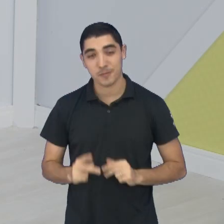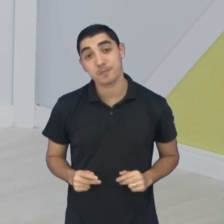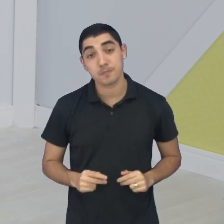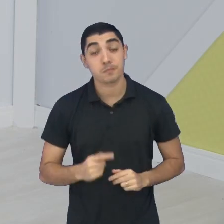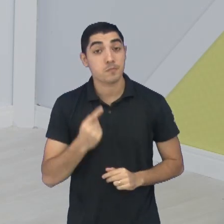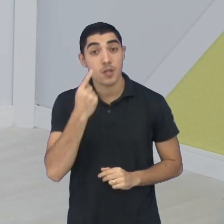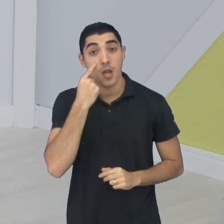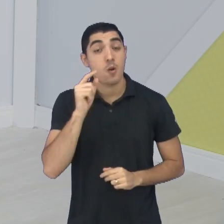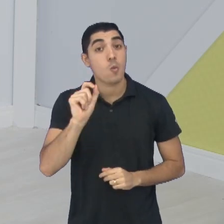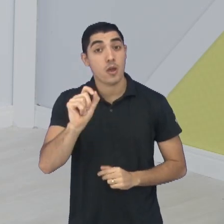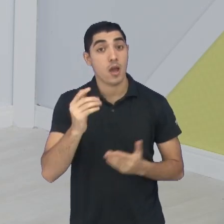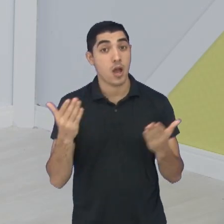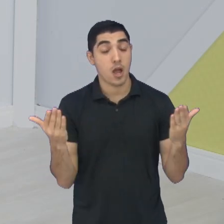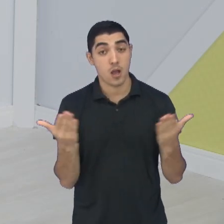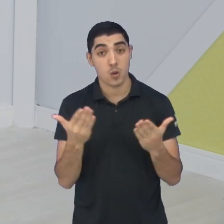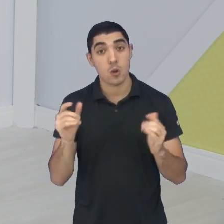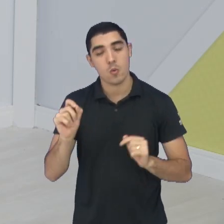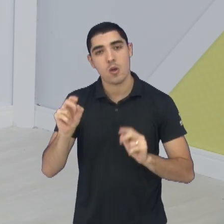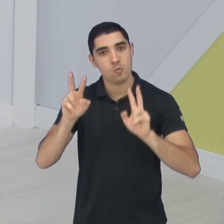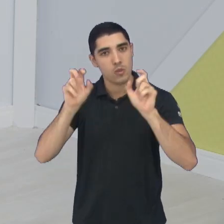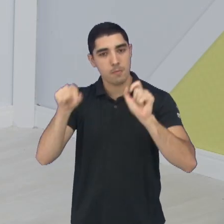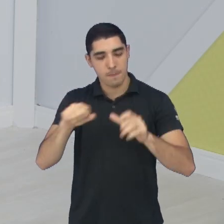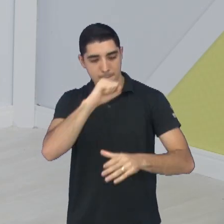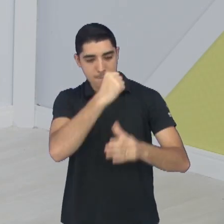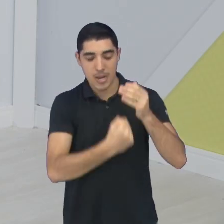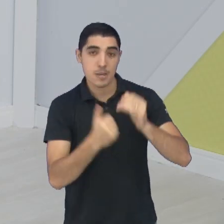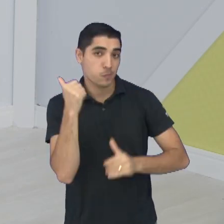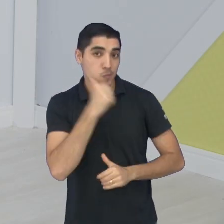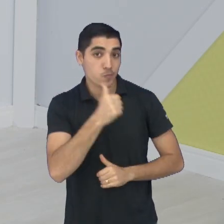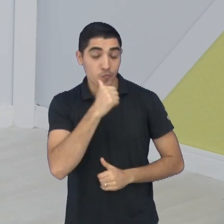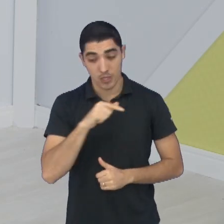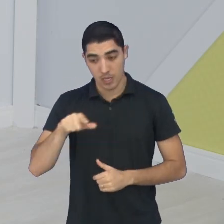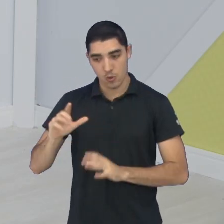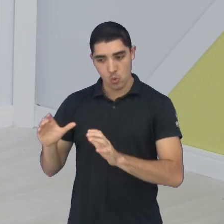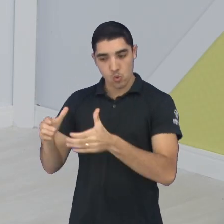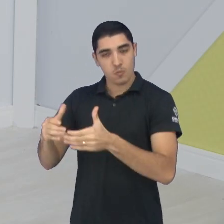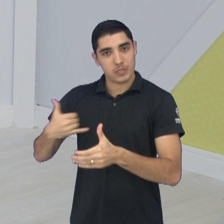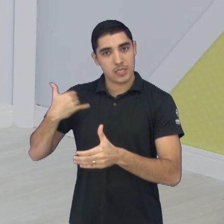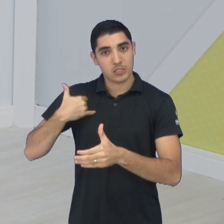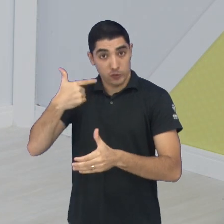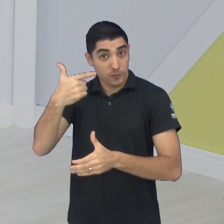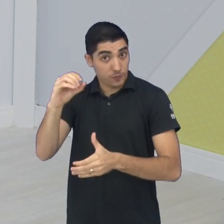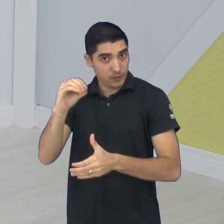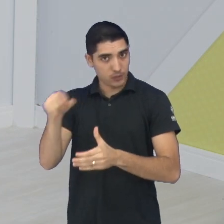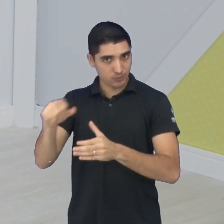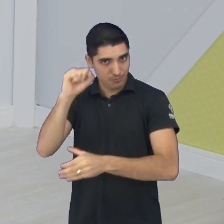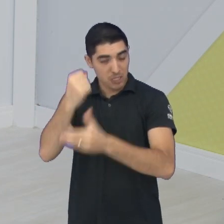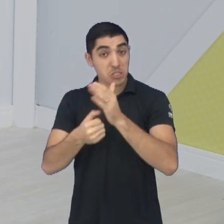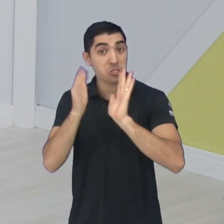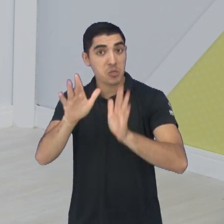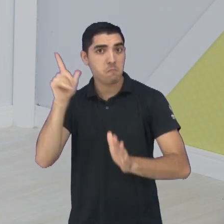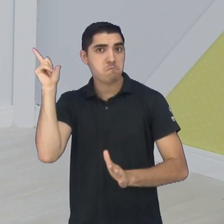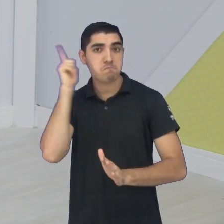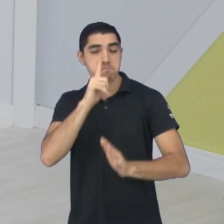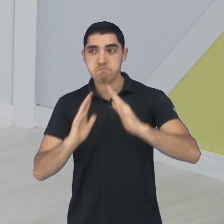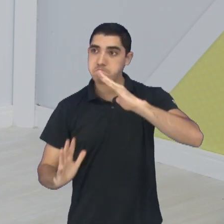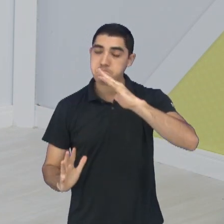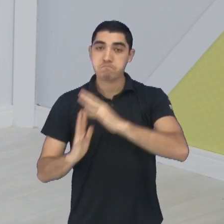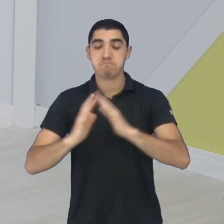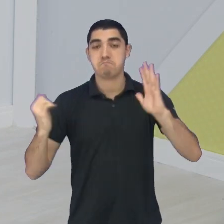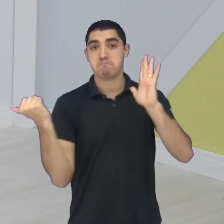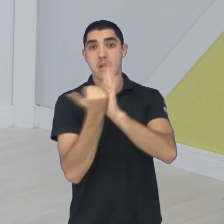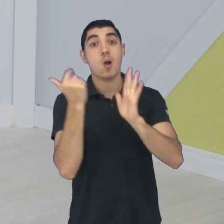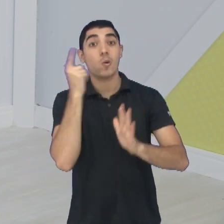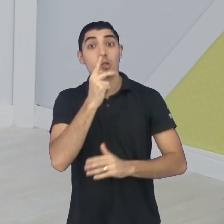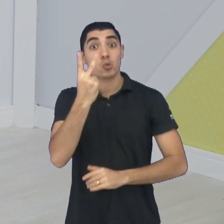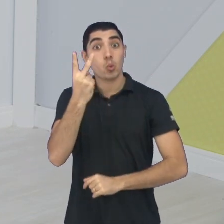A gente começa falando de basquete feminino. As meninas do Sub-20 do São José fizeram história ao conquistar o bicampeonato brasileiro